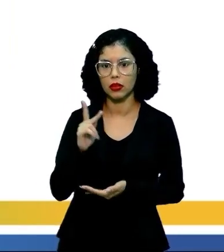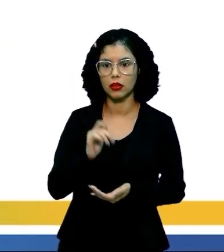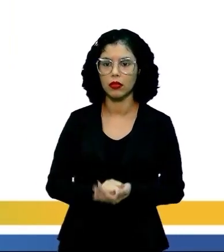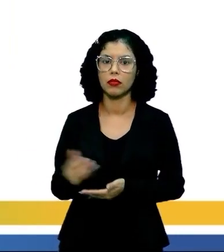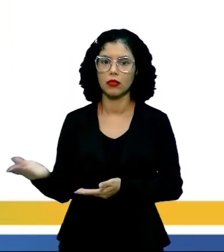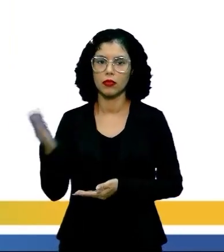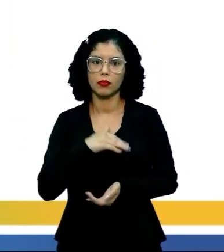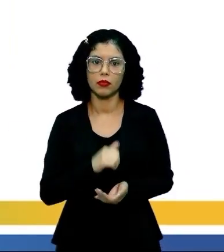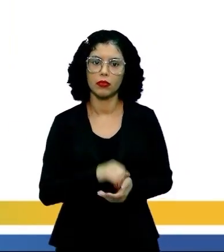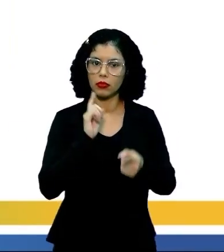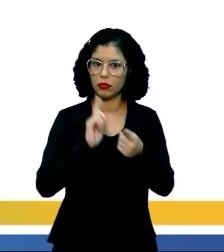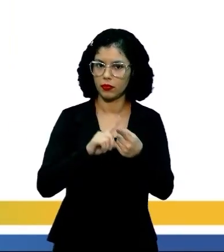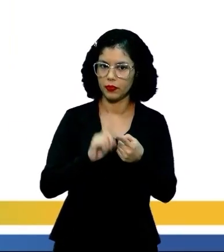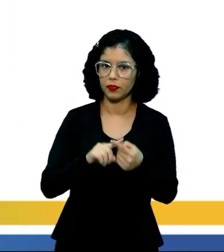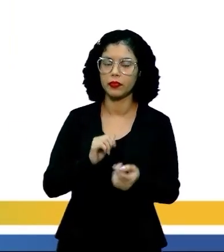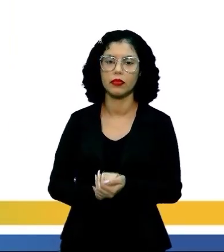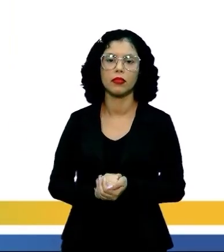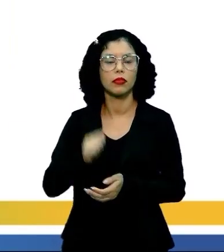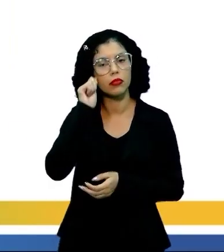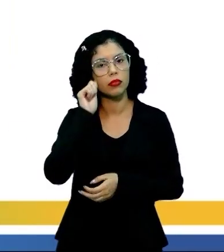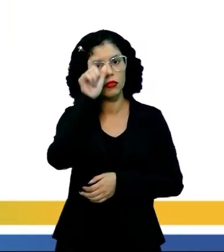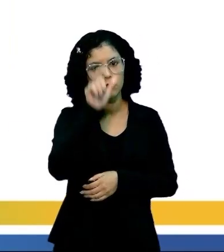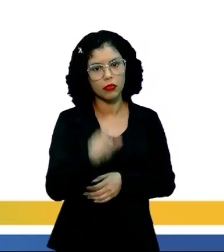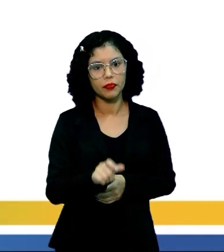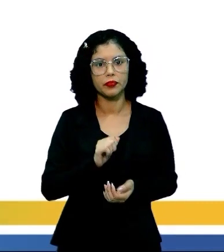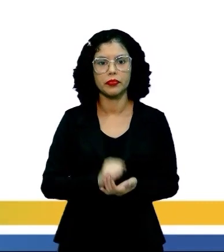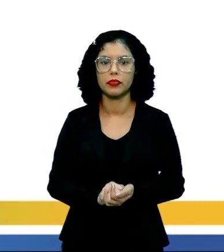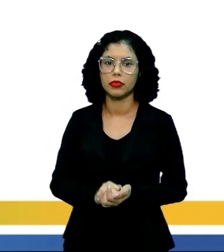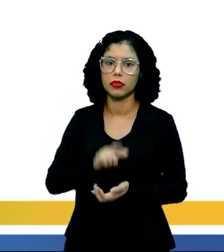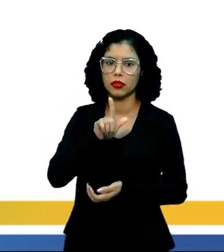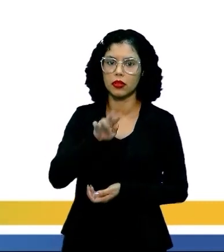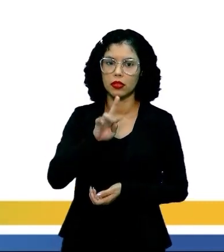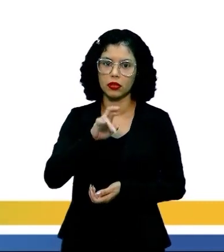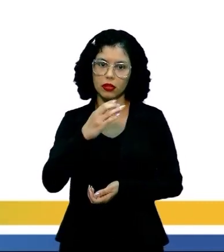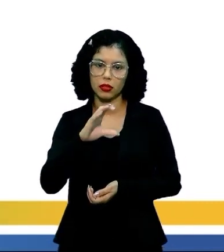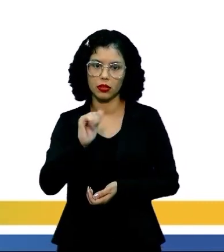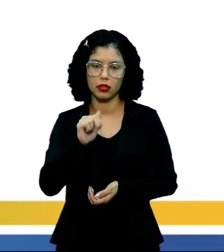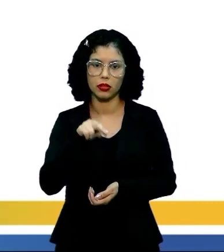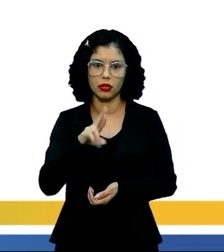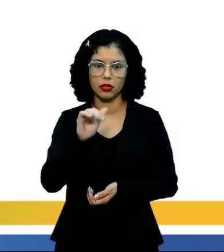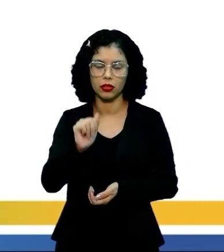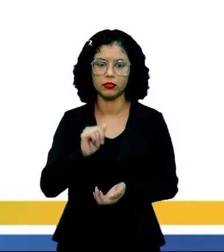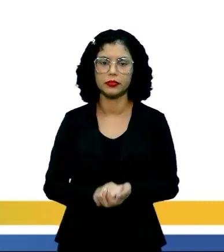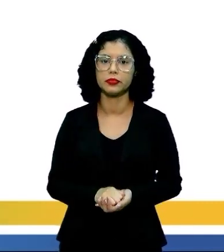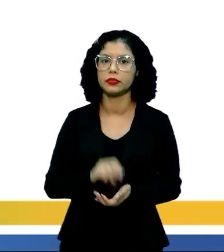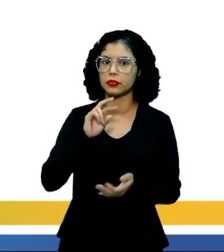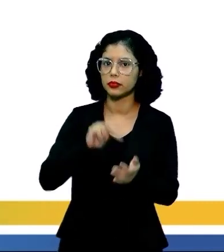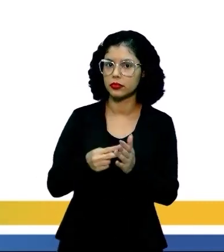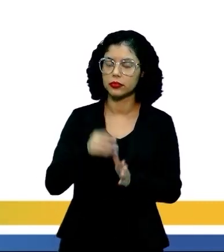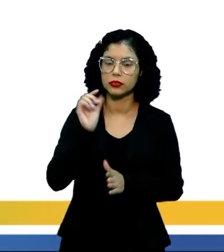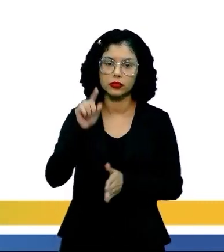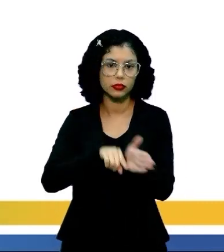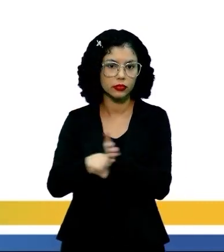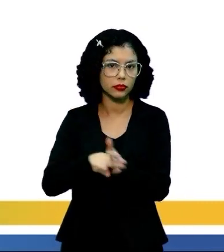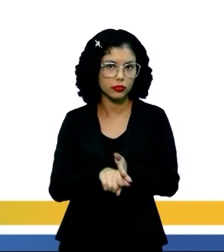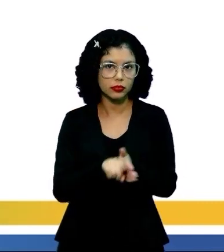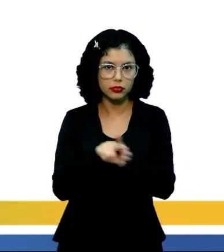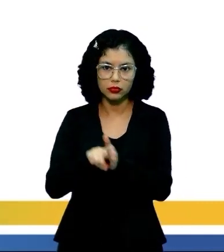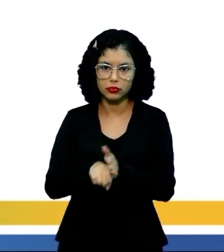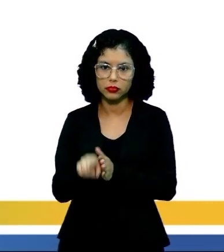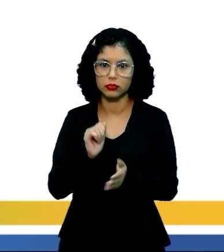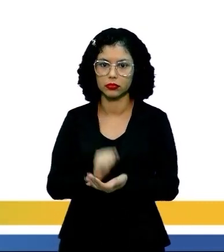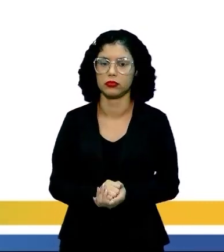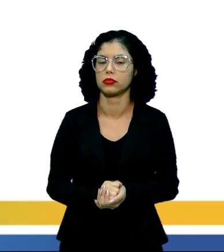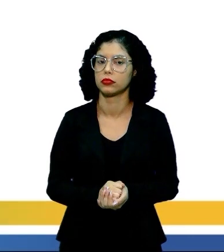Vamos lá. Primeiro autor que eu gostaria de destacar, Graça Aranha. Graça Aranha, se você pesquisar aí e der uma